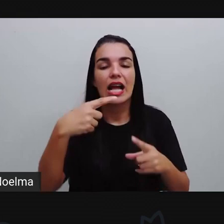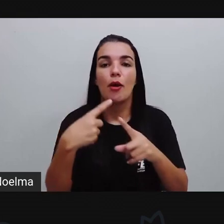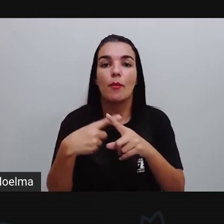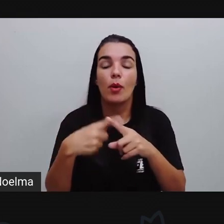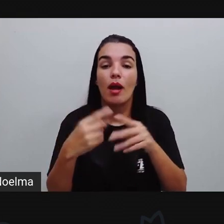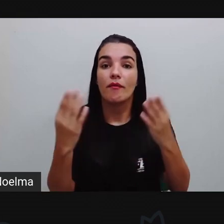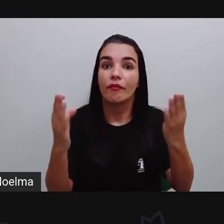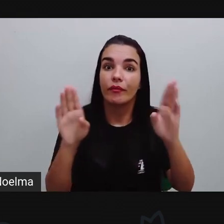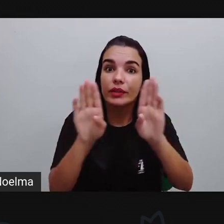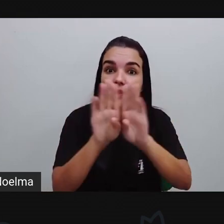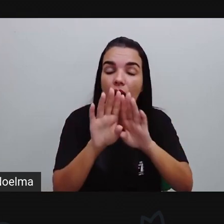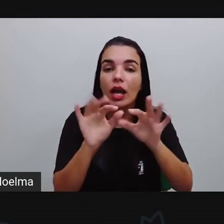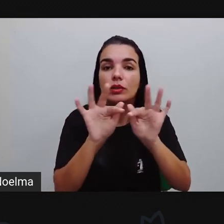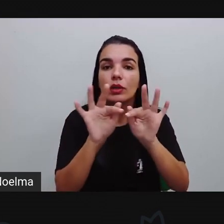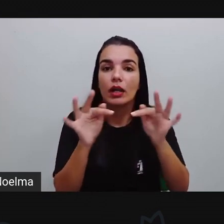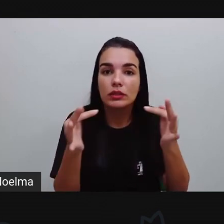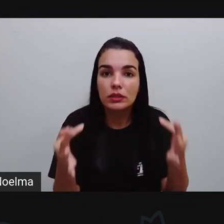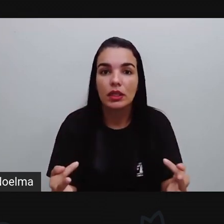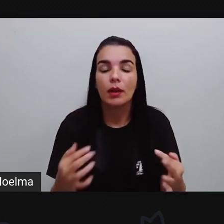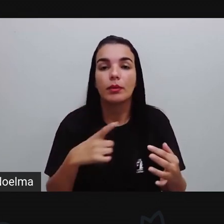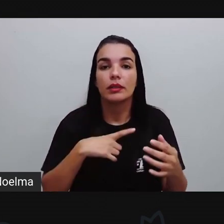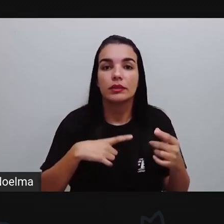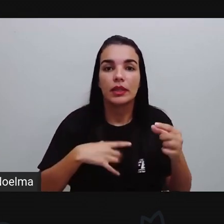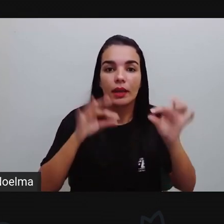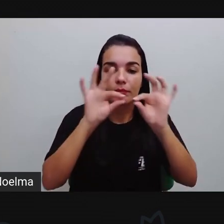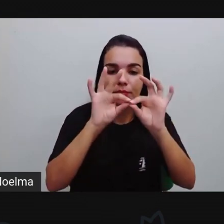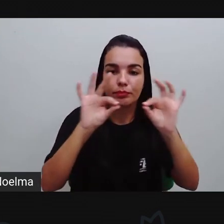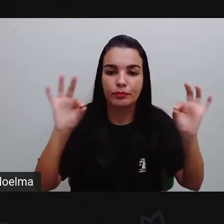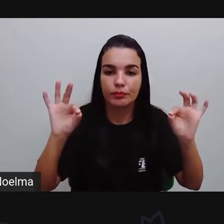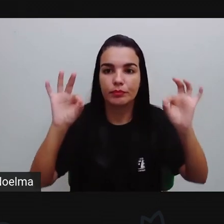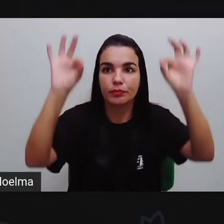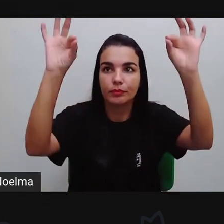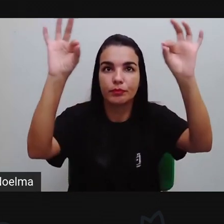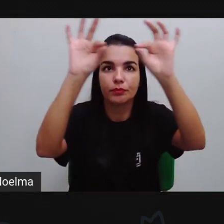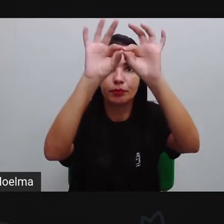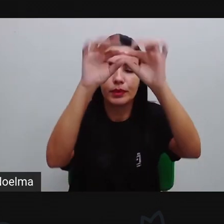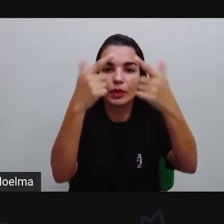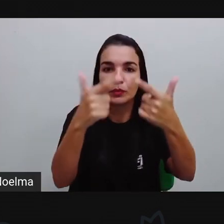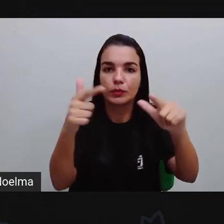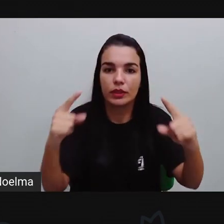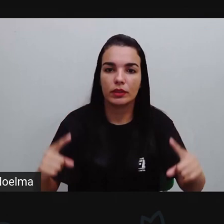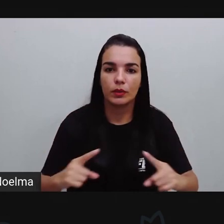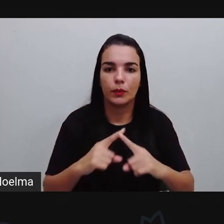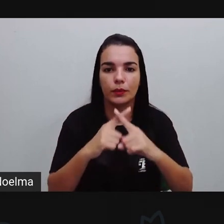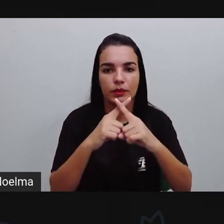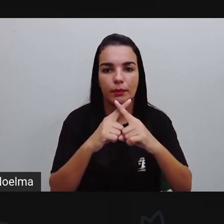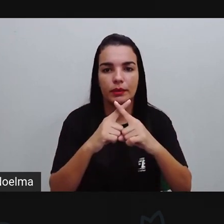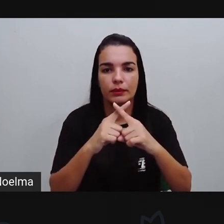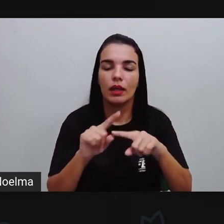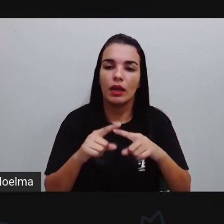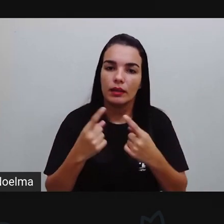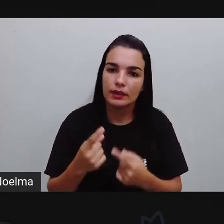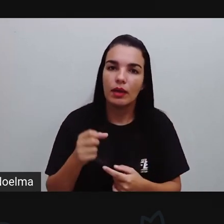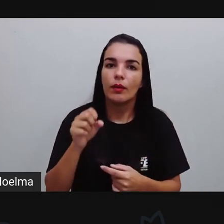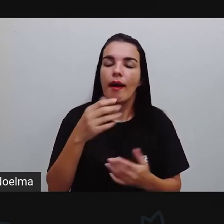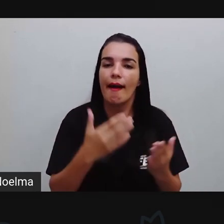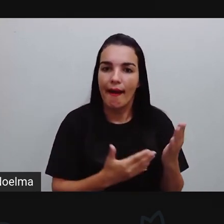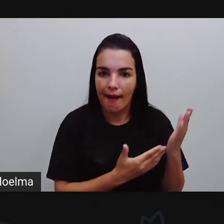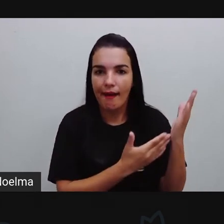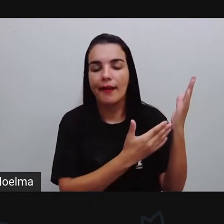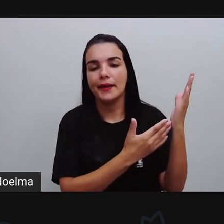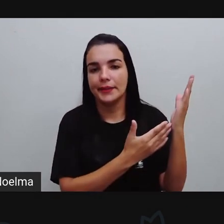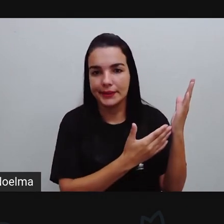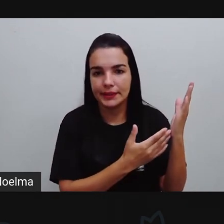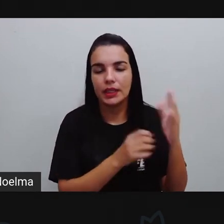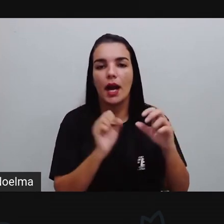é fechado, é simples, é formado por segmentos de retas que não se cruzam. Então, esse tipo de plaquinha, a